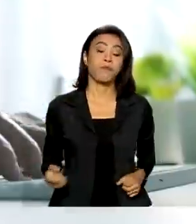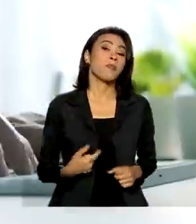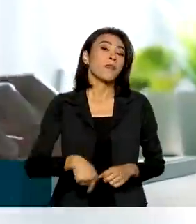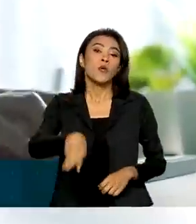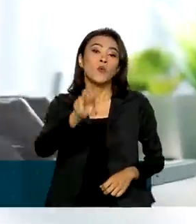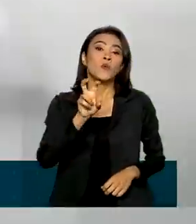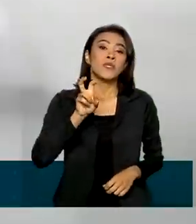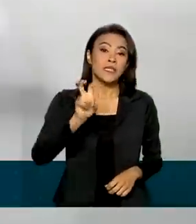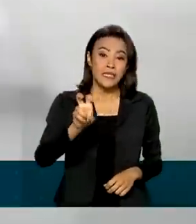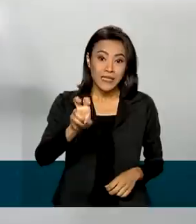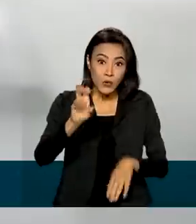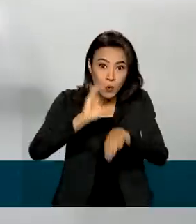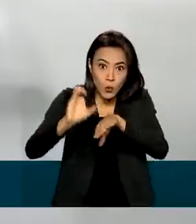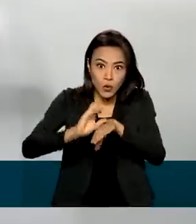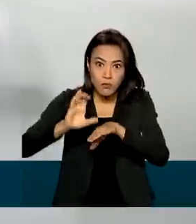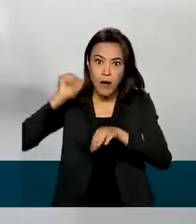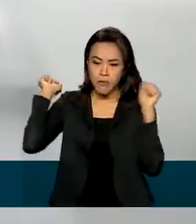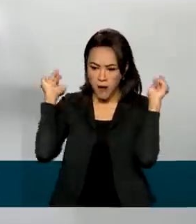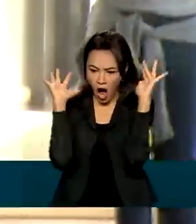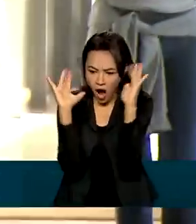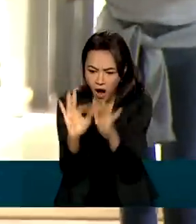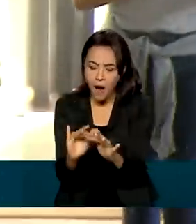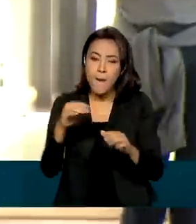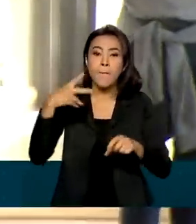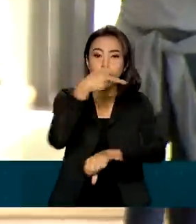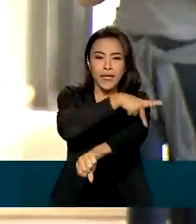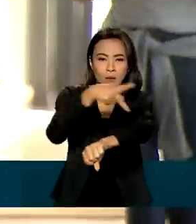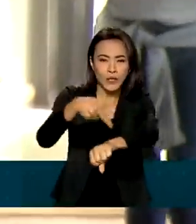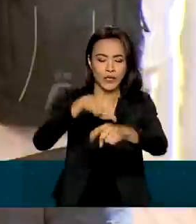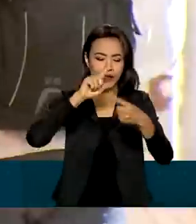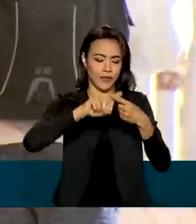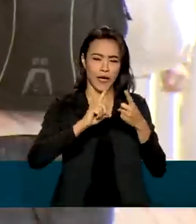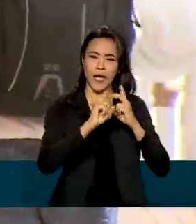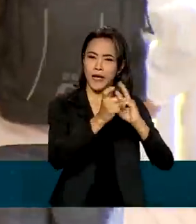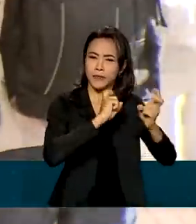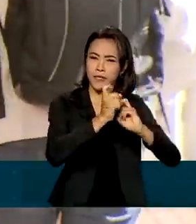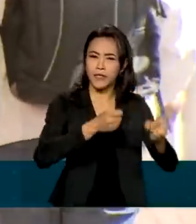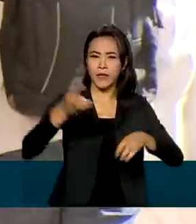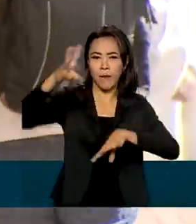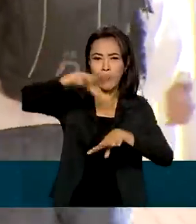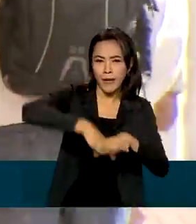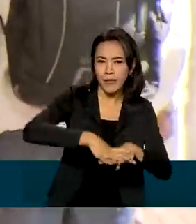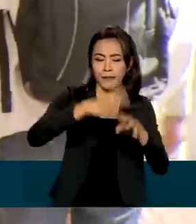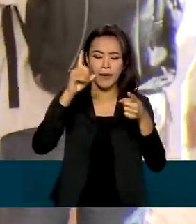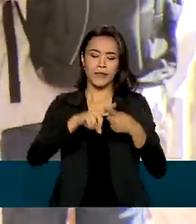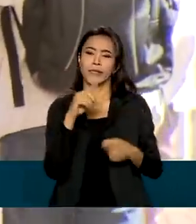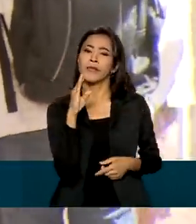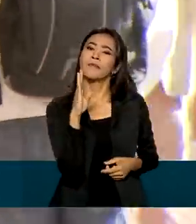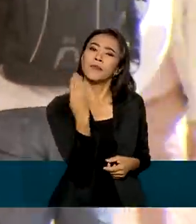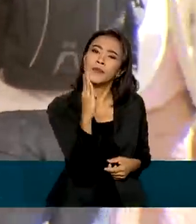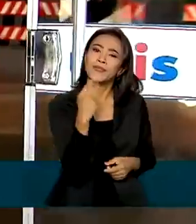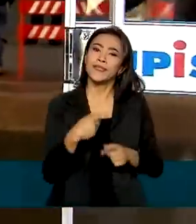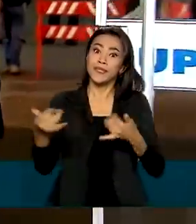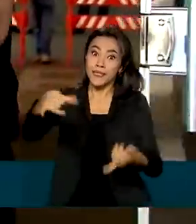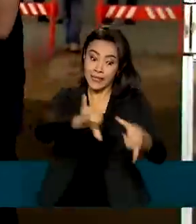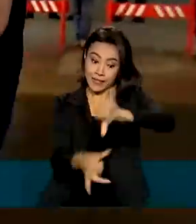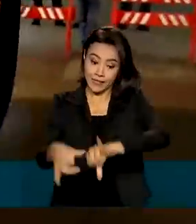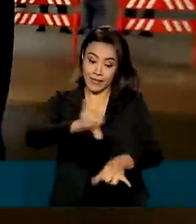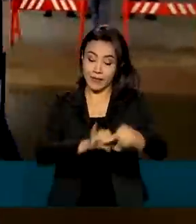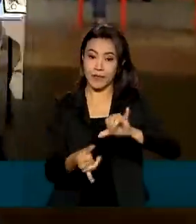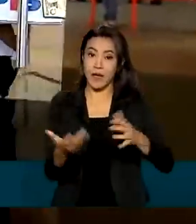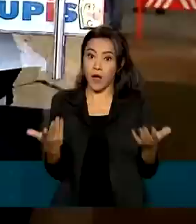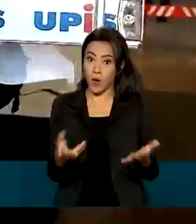com as maiores ofertas de vagas são pedagogia, administração, matemática, ciências biológicas e química. Quanto ao